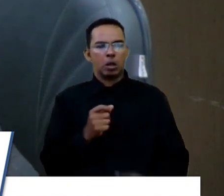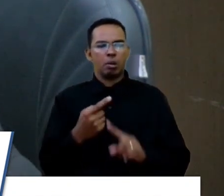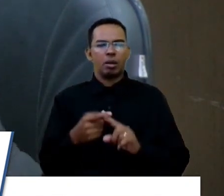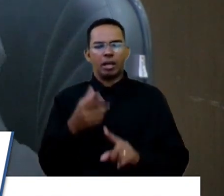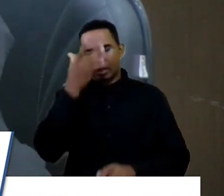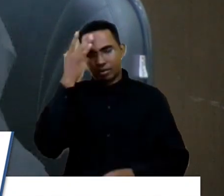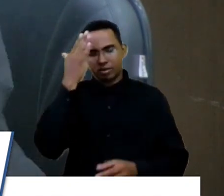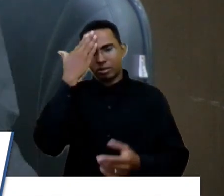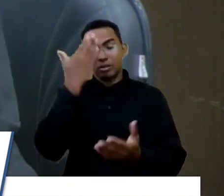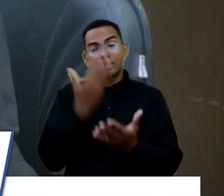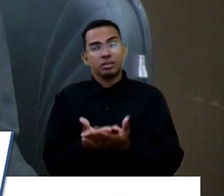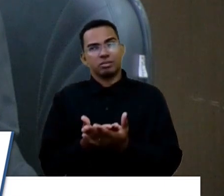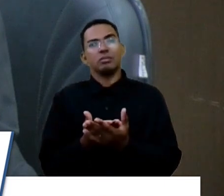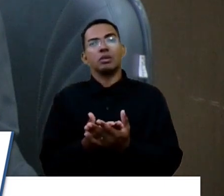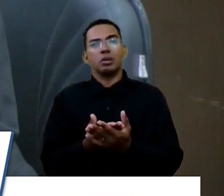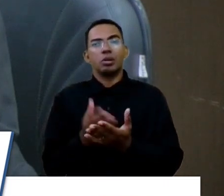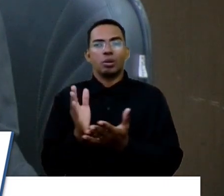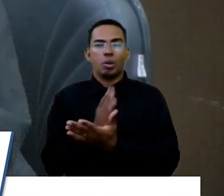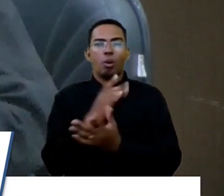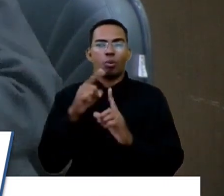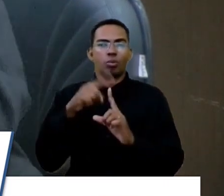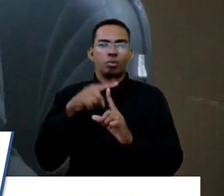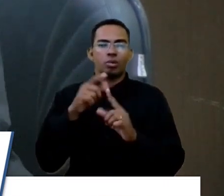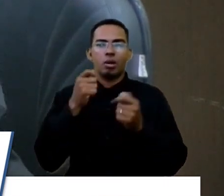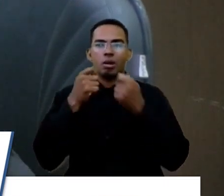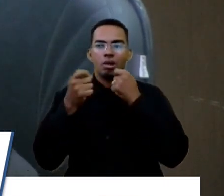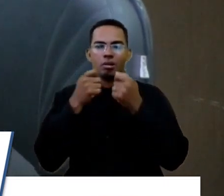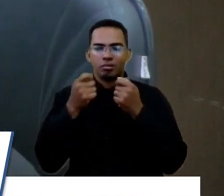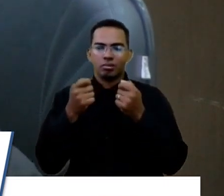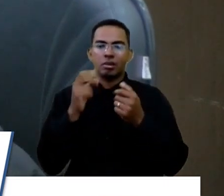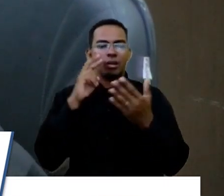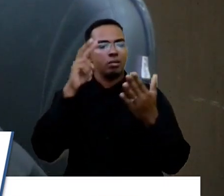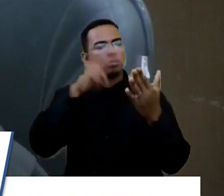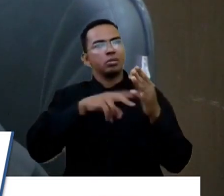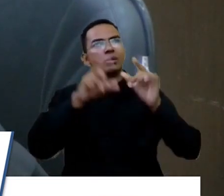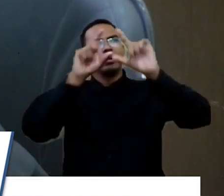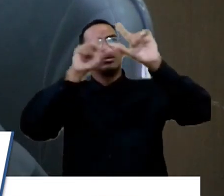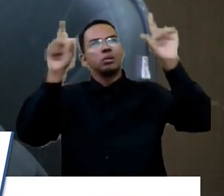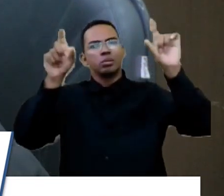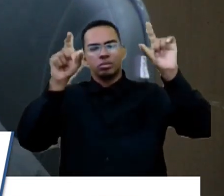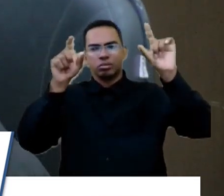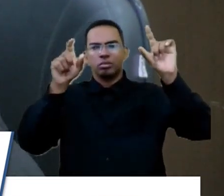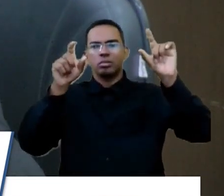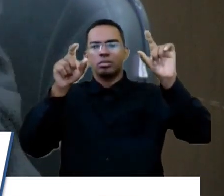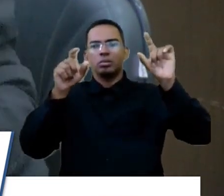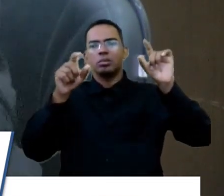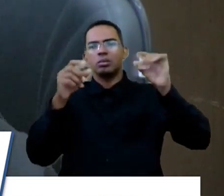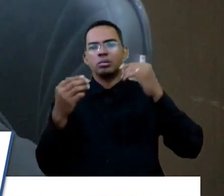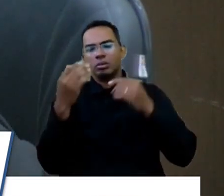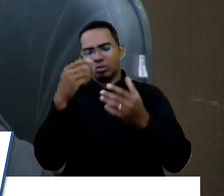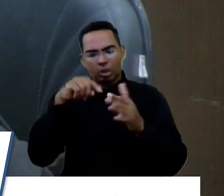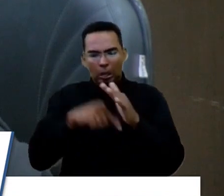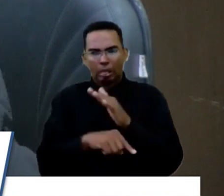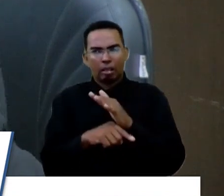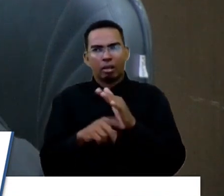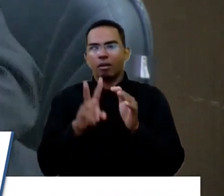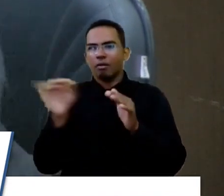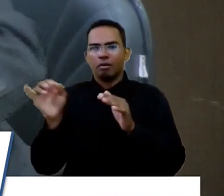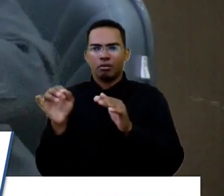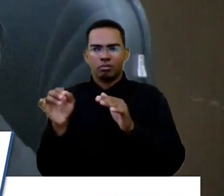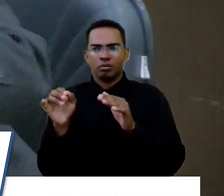acreditam nesse tipo de matéria. A pessoa lê o chamamento da matéria, ela não aprofunda, ela vai nos